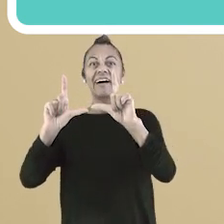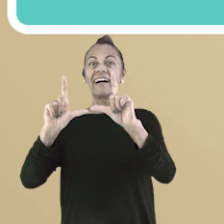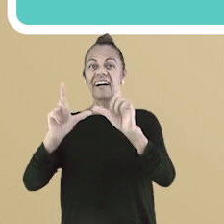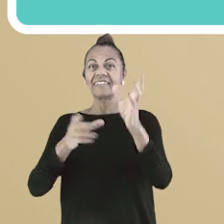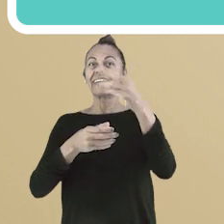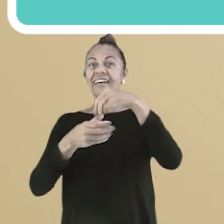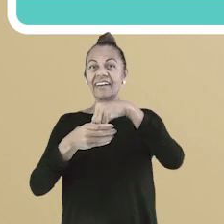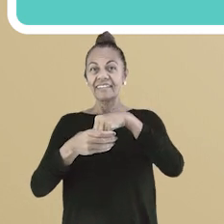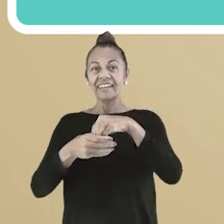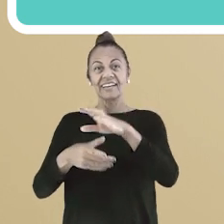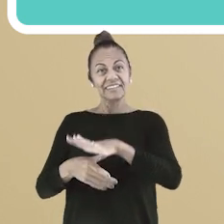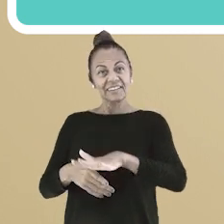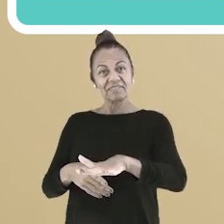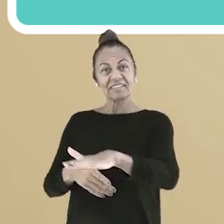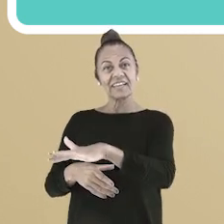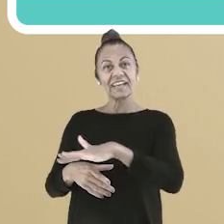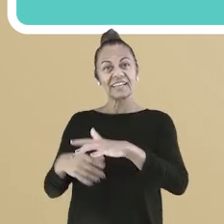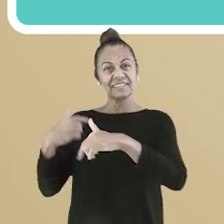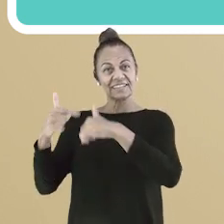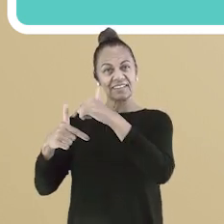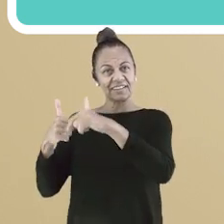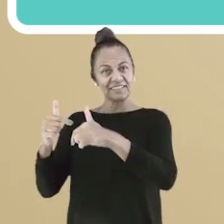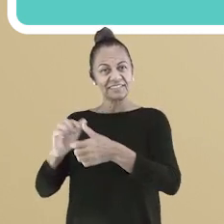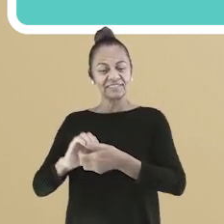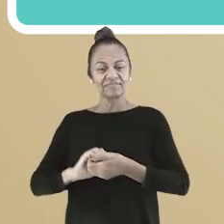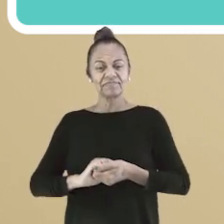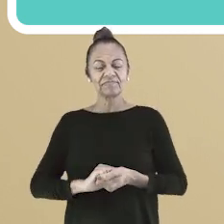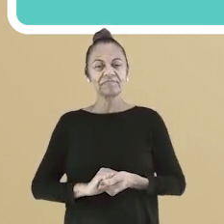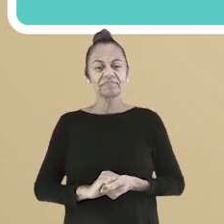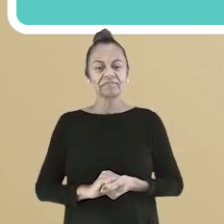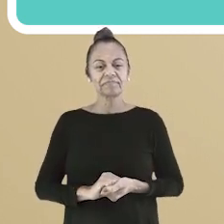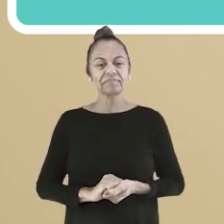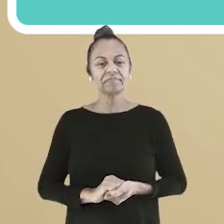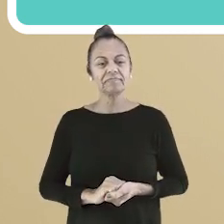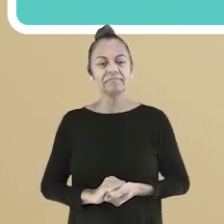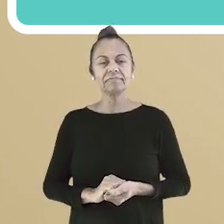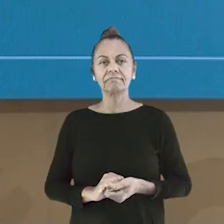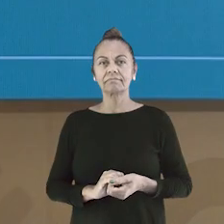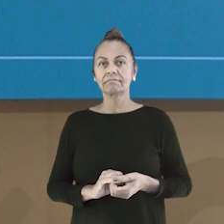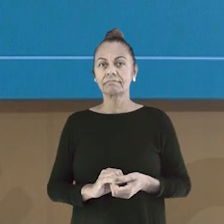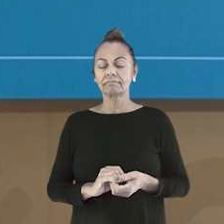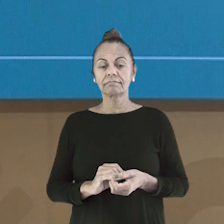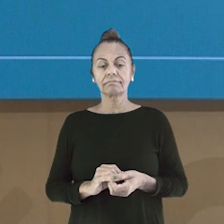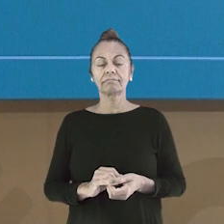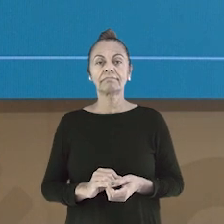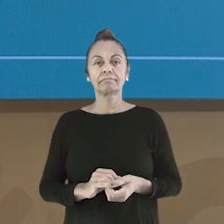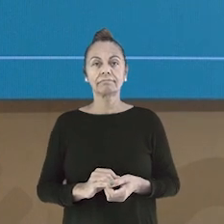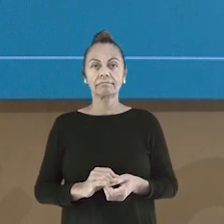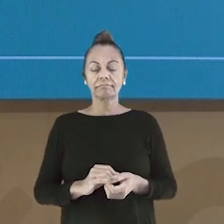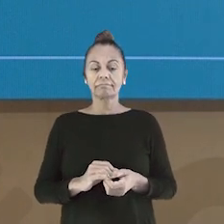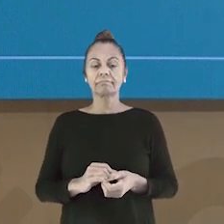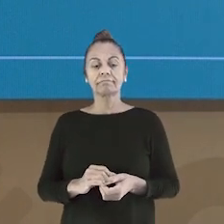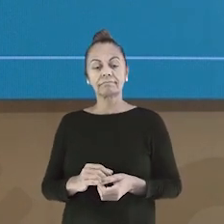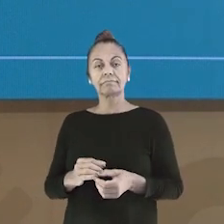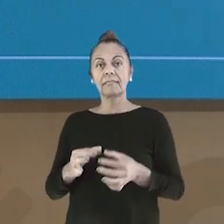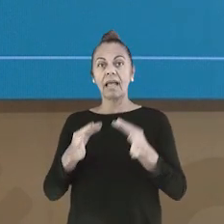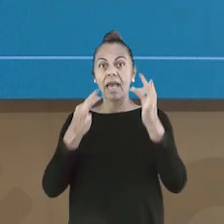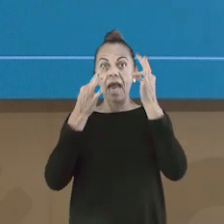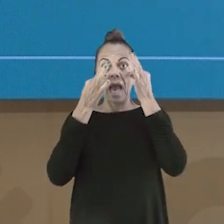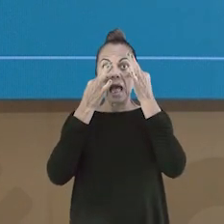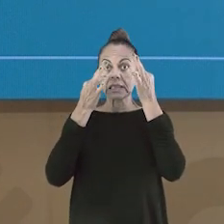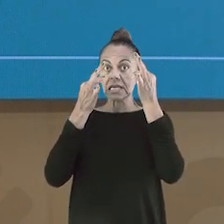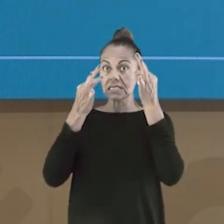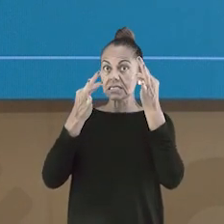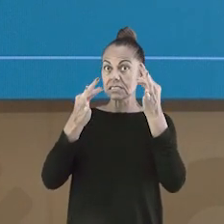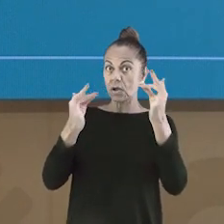trabalho. Vamos fazer a leitura juntos de algumas que eu selecionei. Atenção! Em altura,